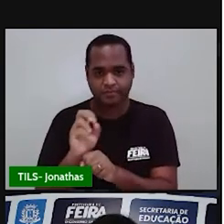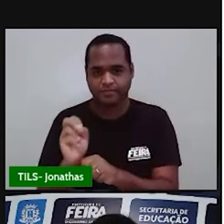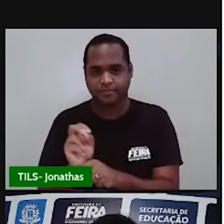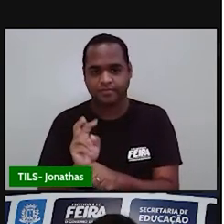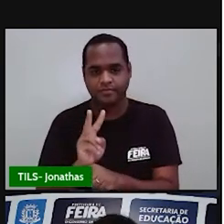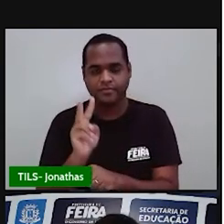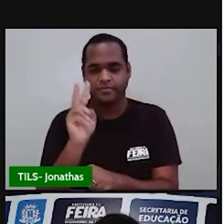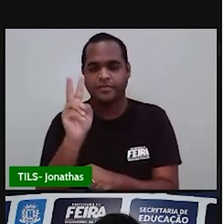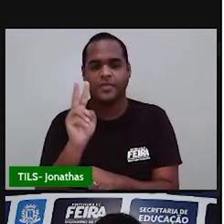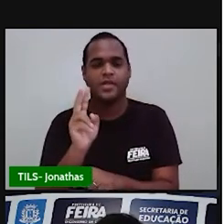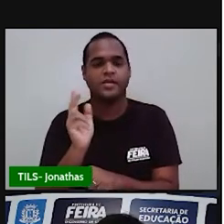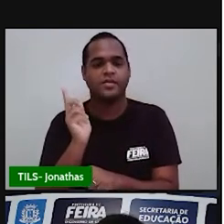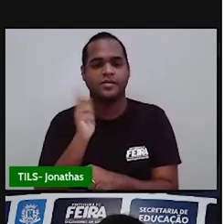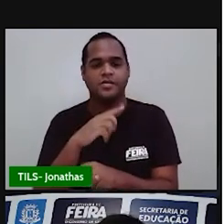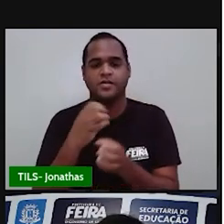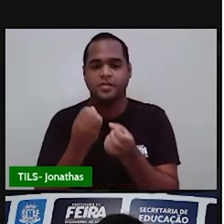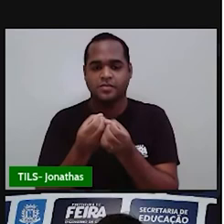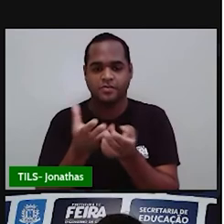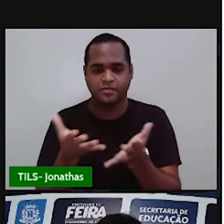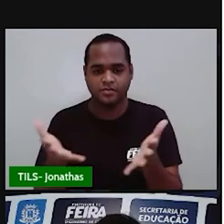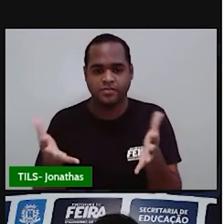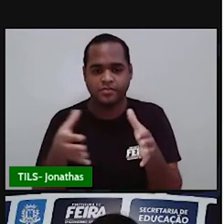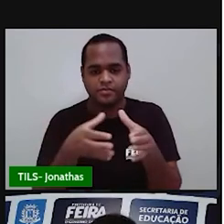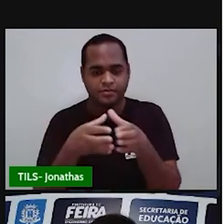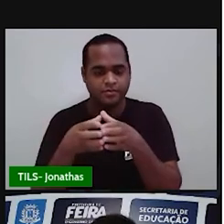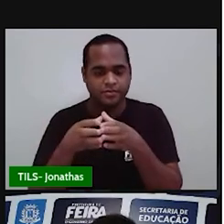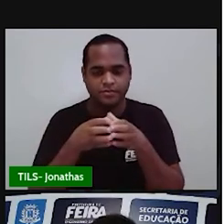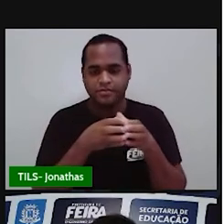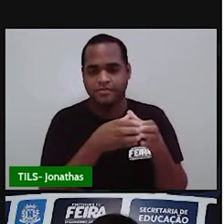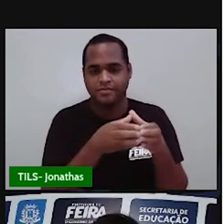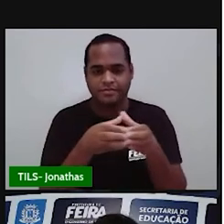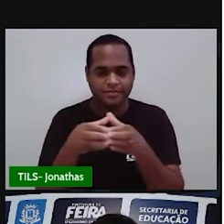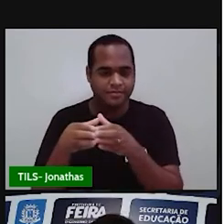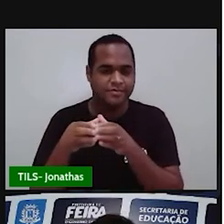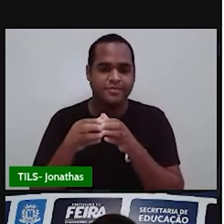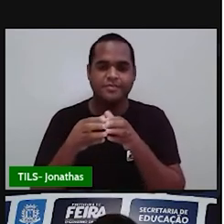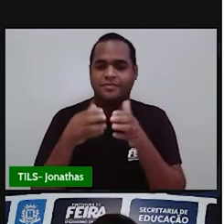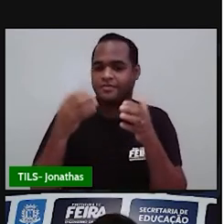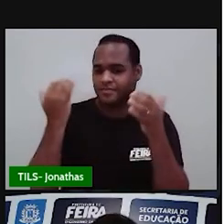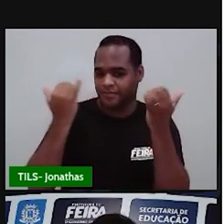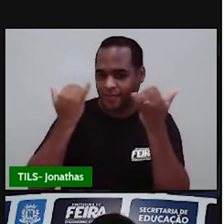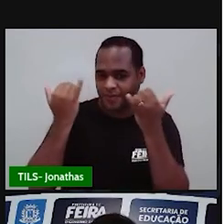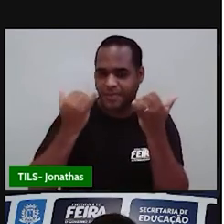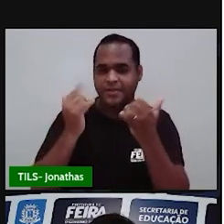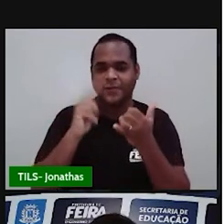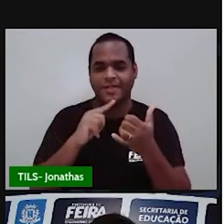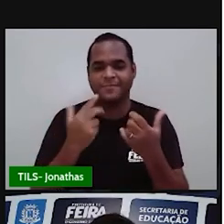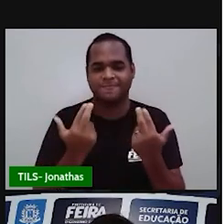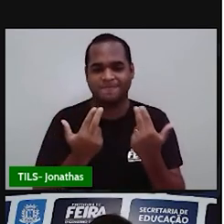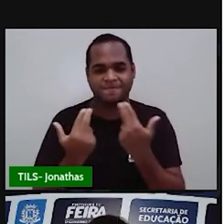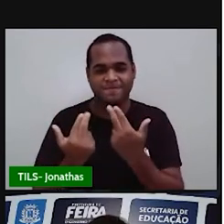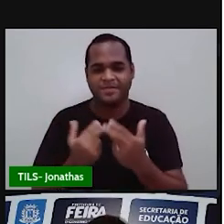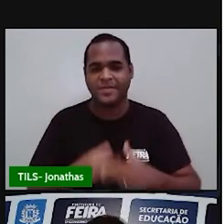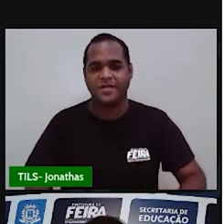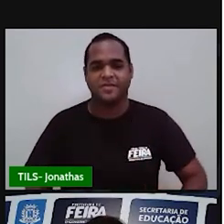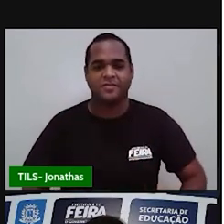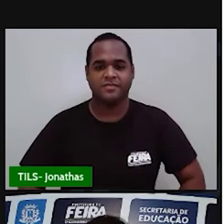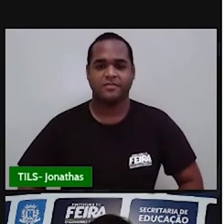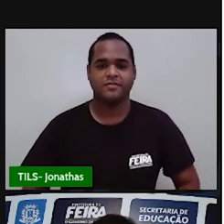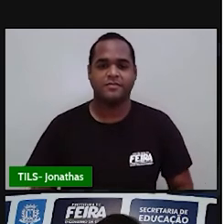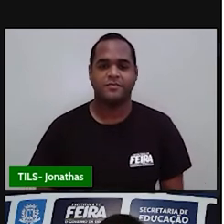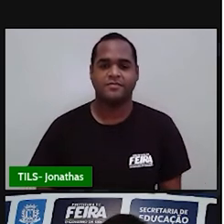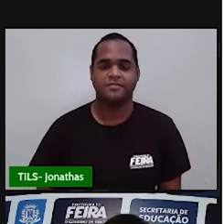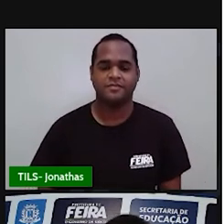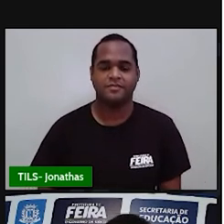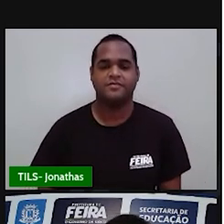que vai ser distribuído igualmente entre um conjunto de informações. Se eu estou falando de uma